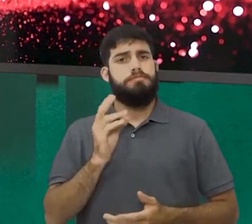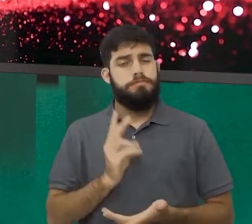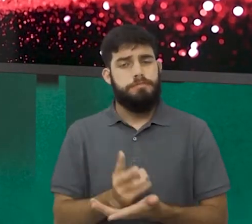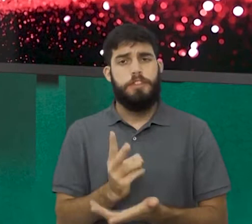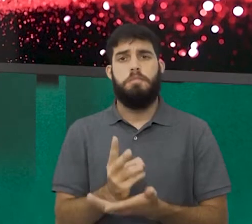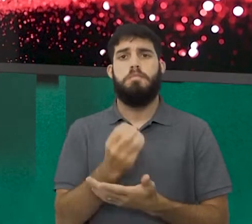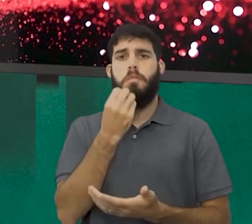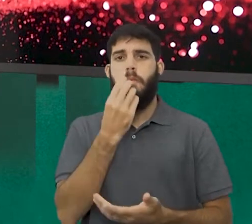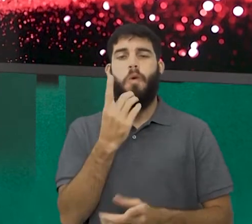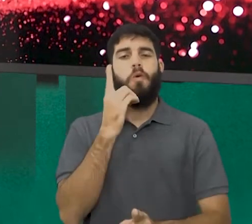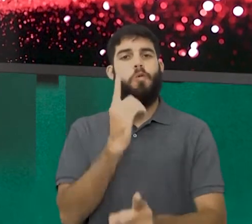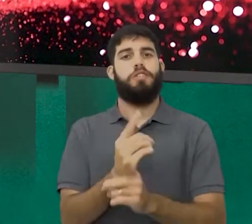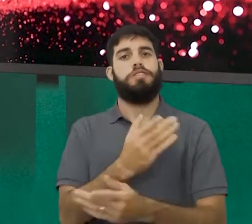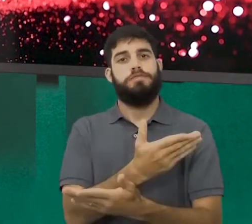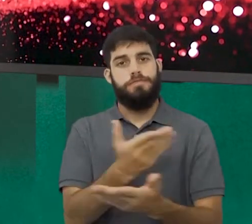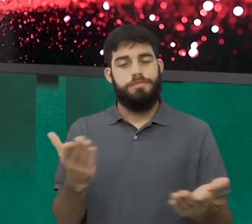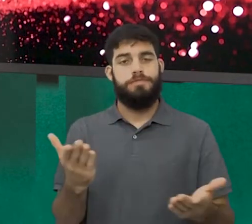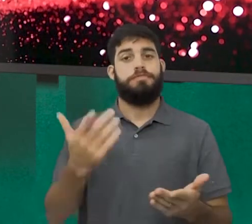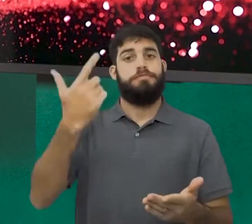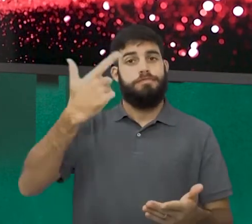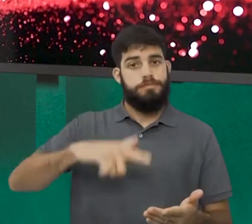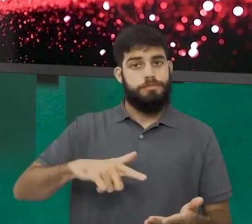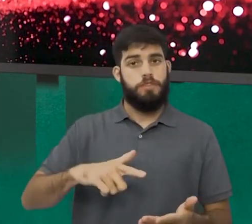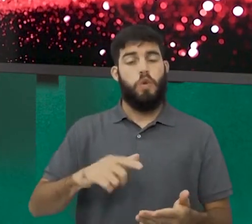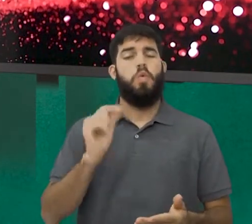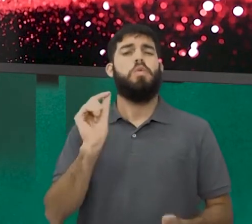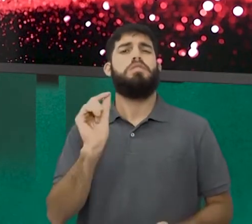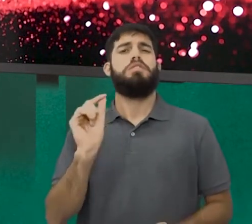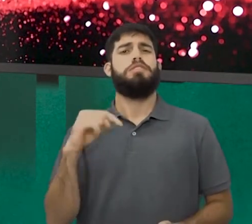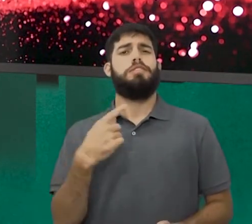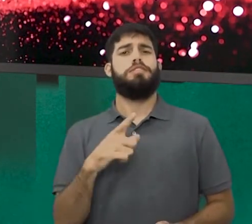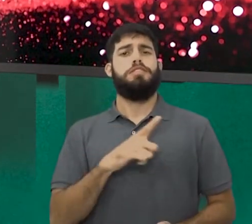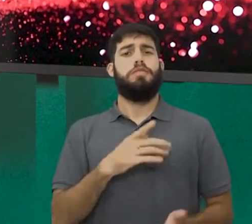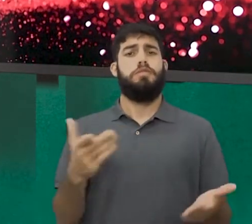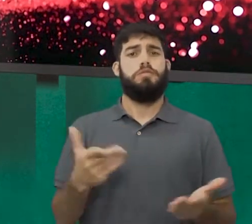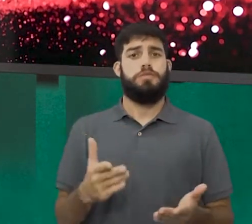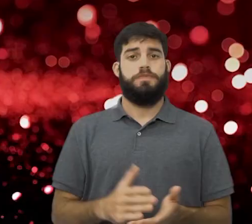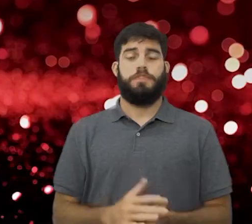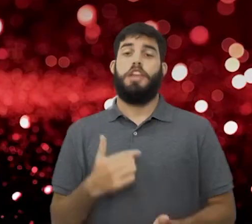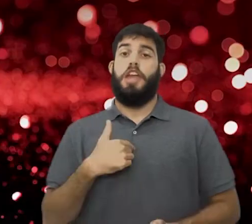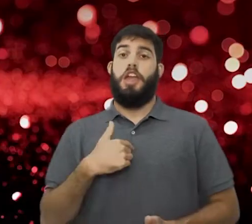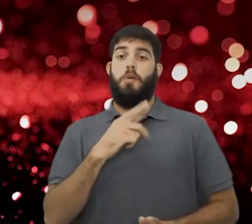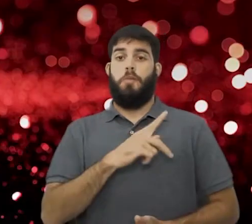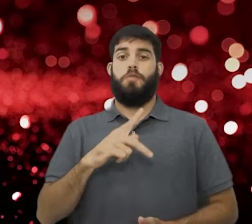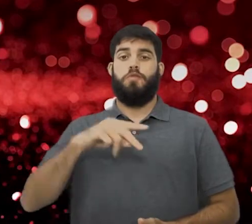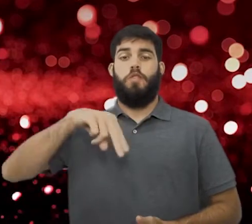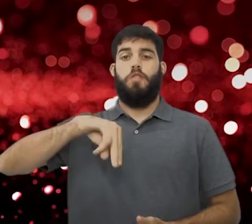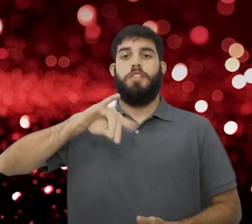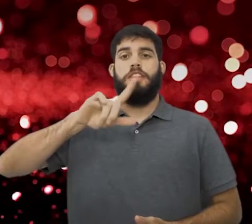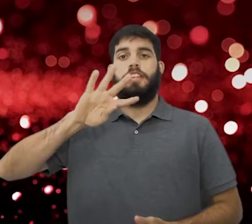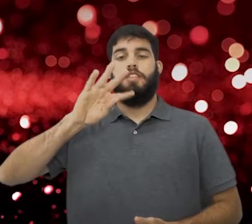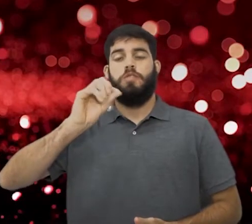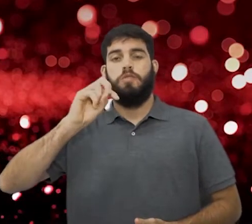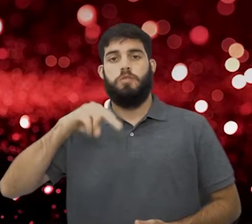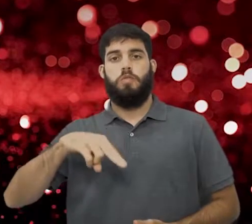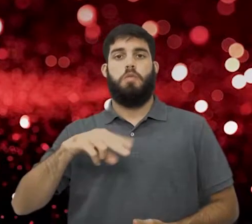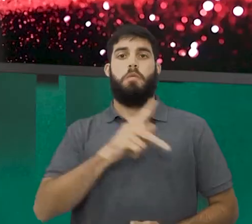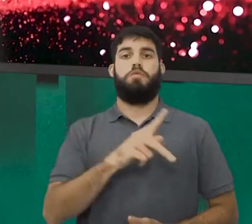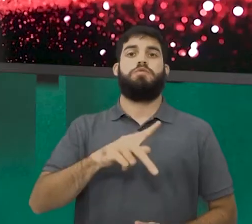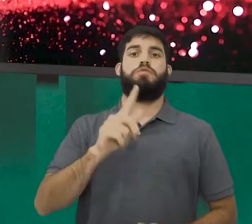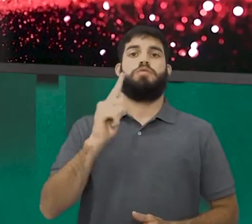reencontrá-los. E o que temos para hoje? Claro, eu sou o professor Newton, professor de